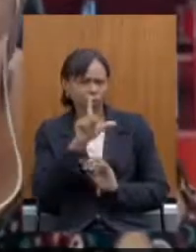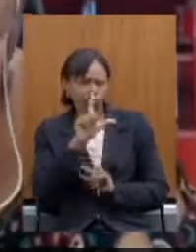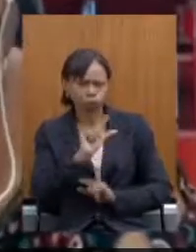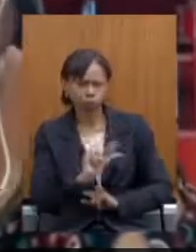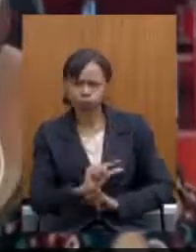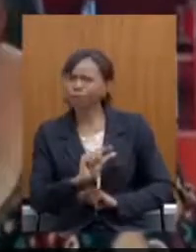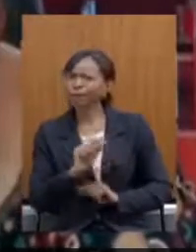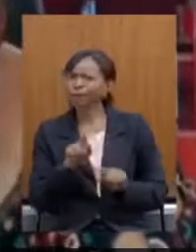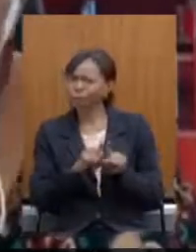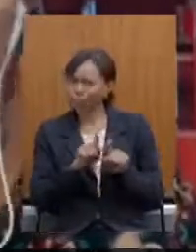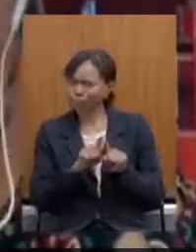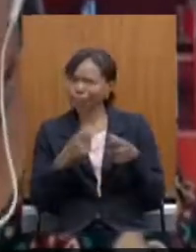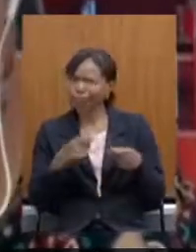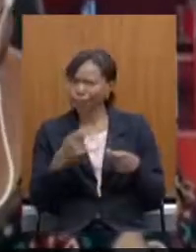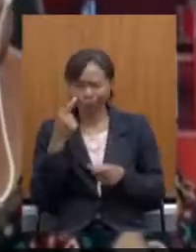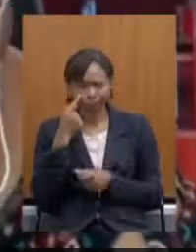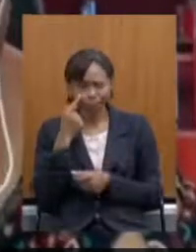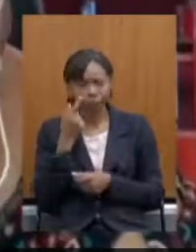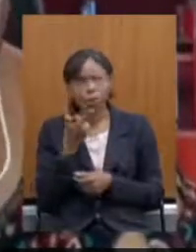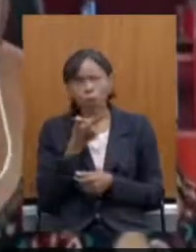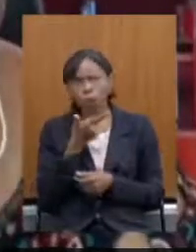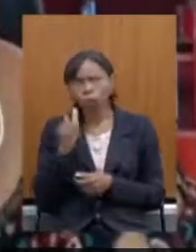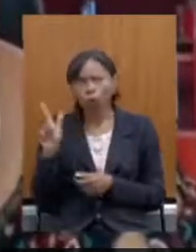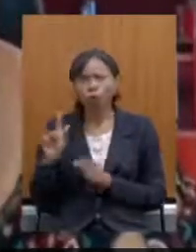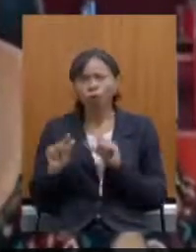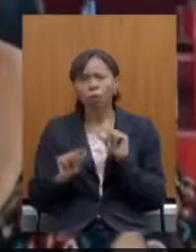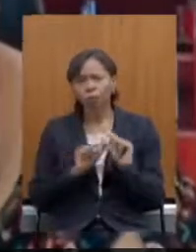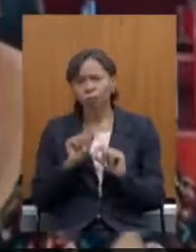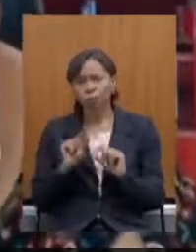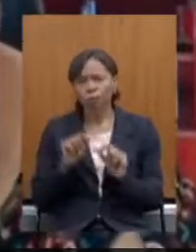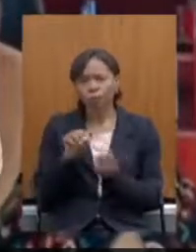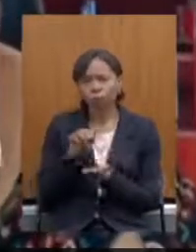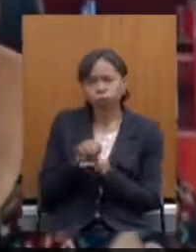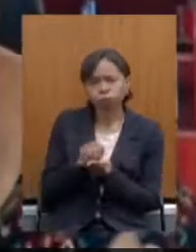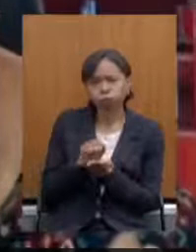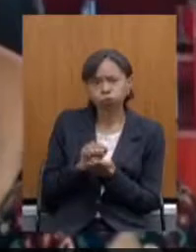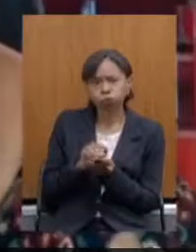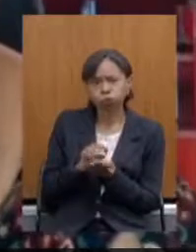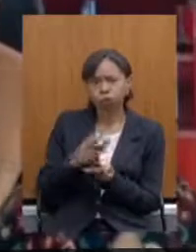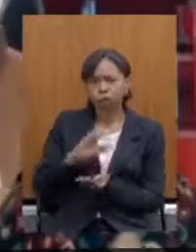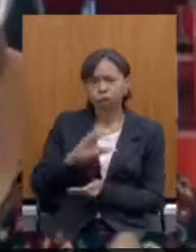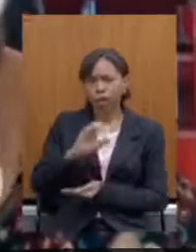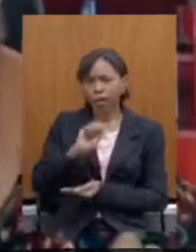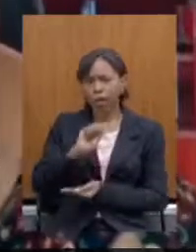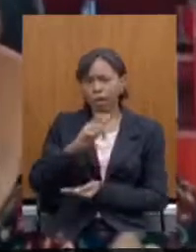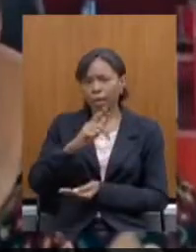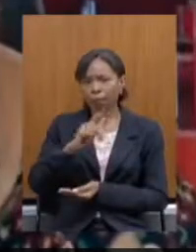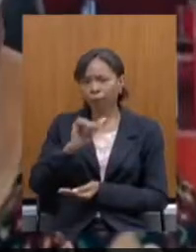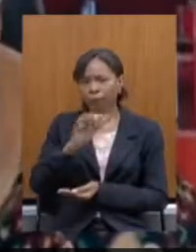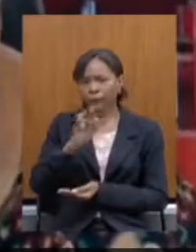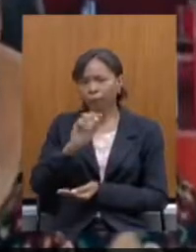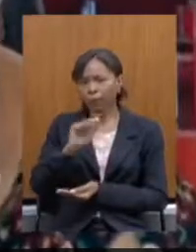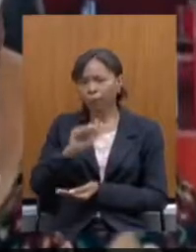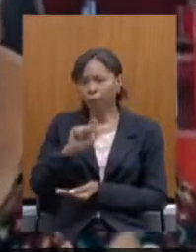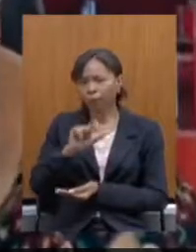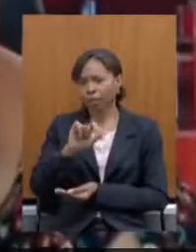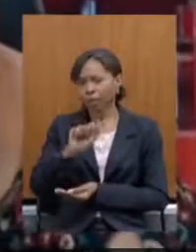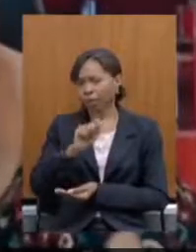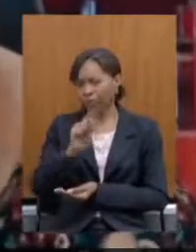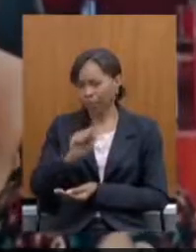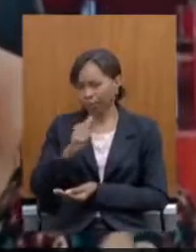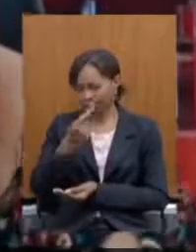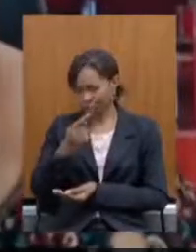considerada e a outra grande questão a instituição do fundo de capitalização que impacta as contas públicas do Estado